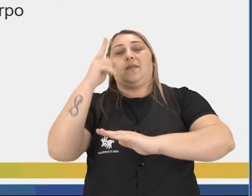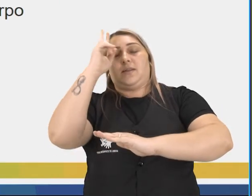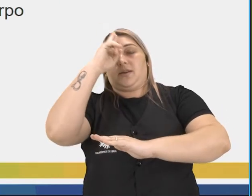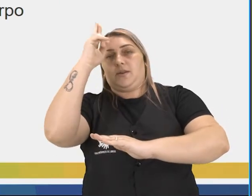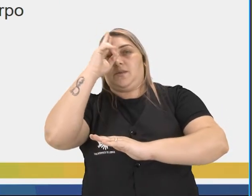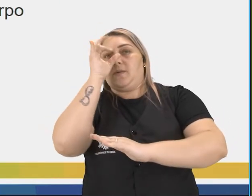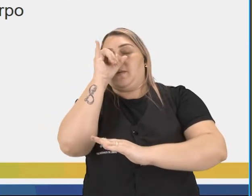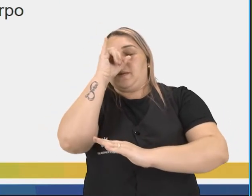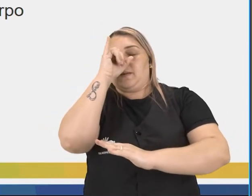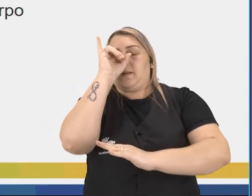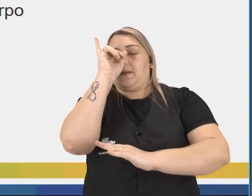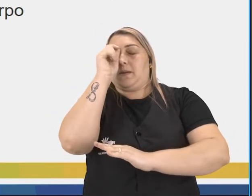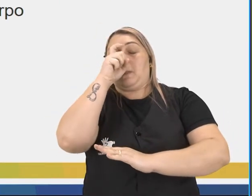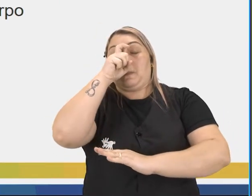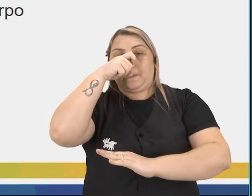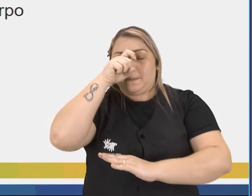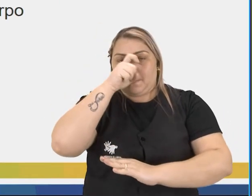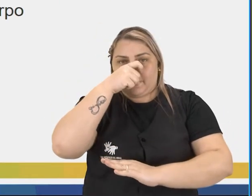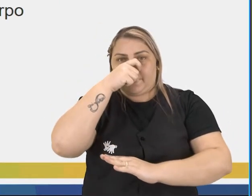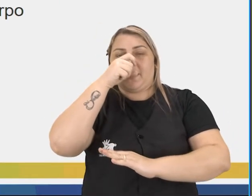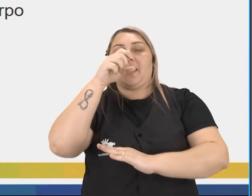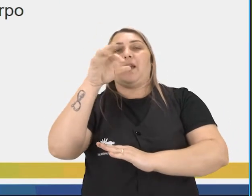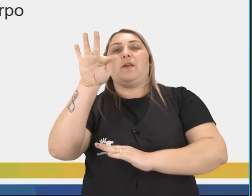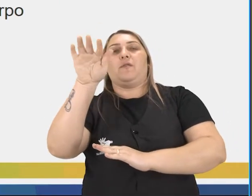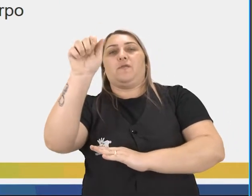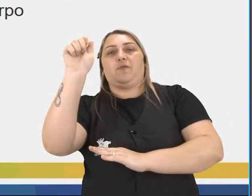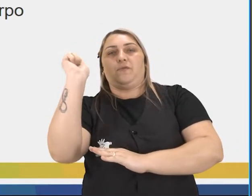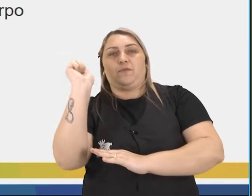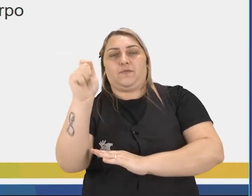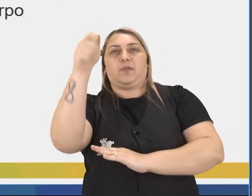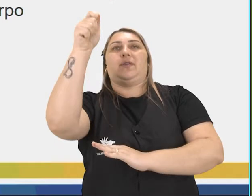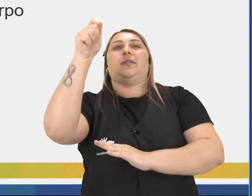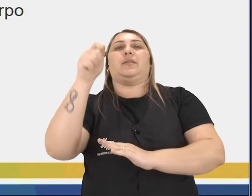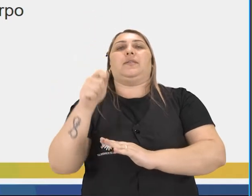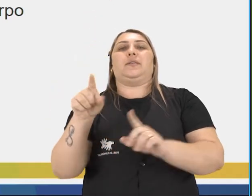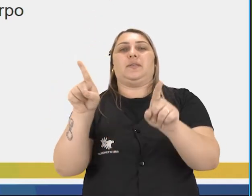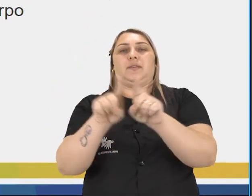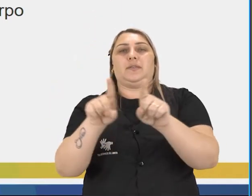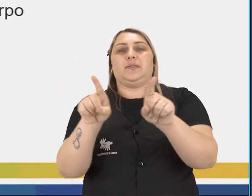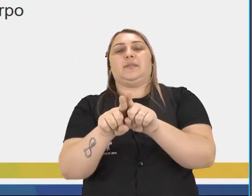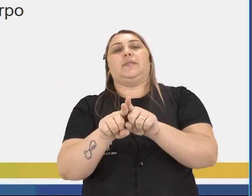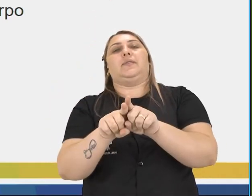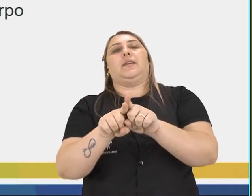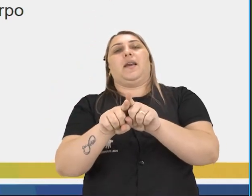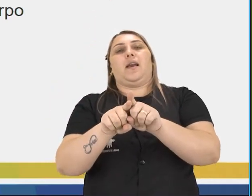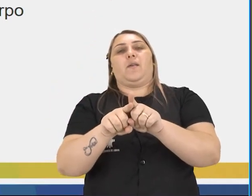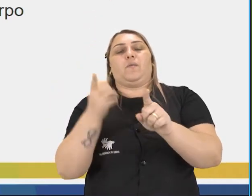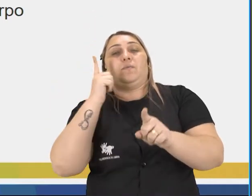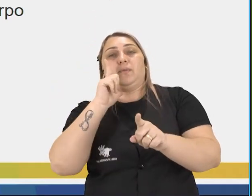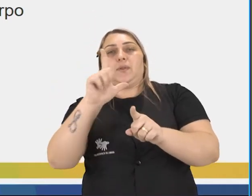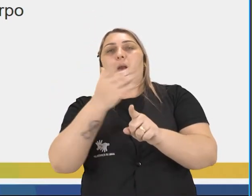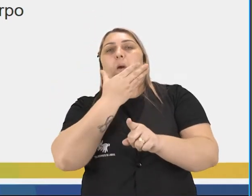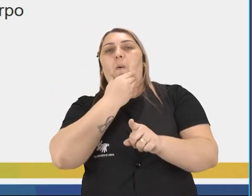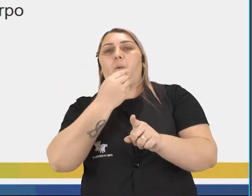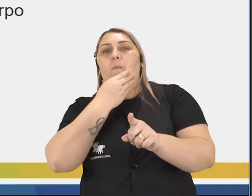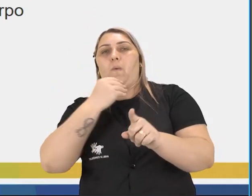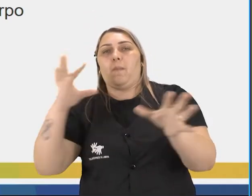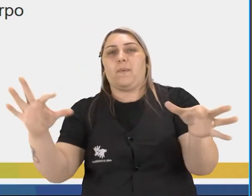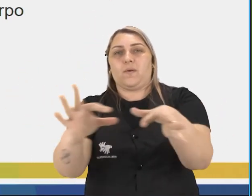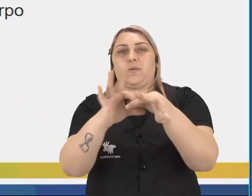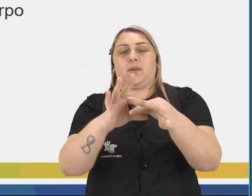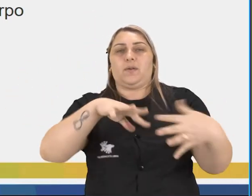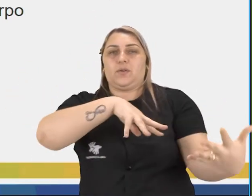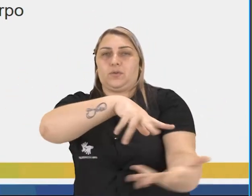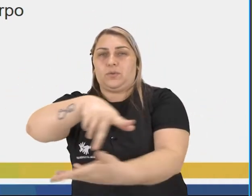bruxas e feiticeiras. Procurava-se recuperar a harmonia entre o homem e o mundo. E é nessa